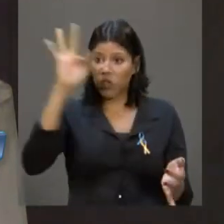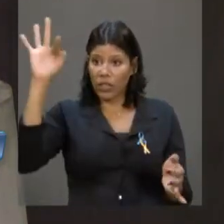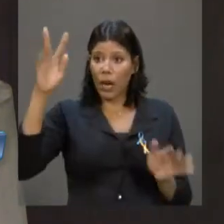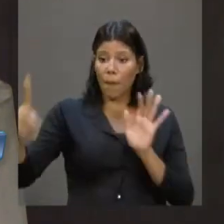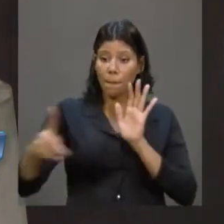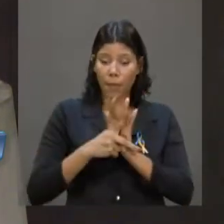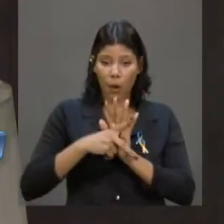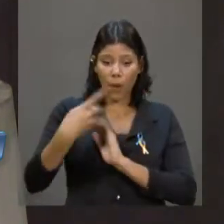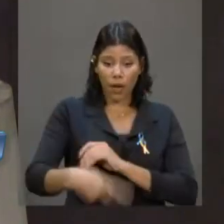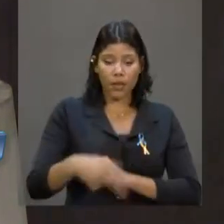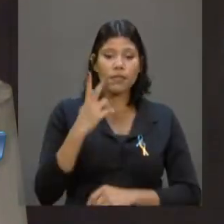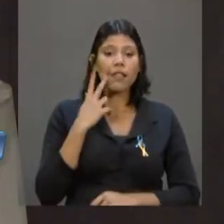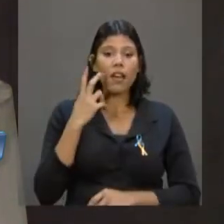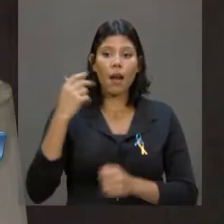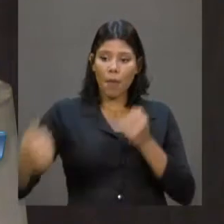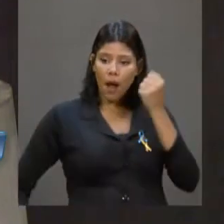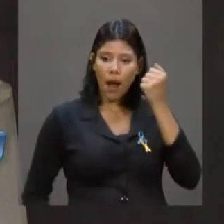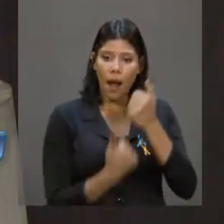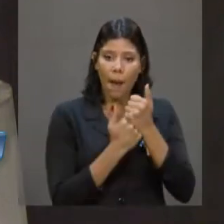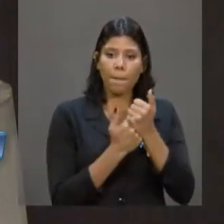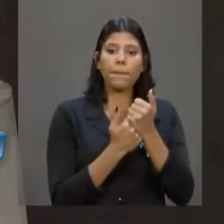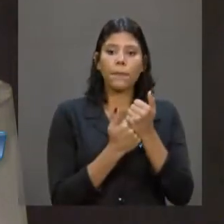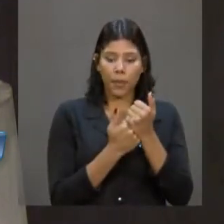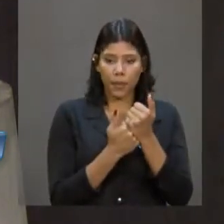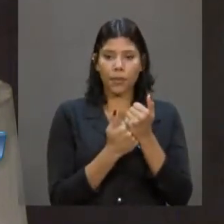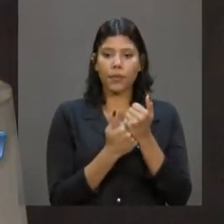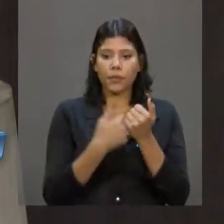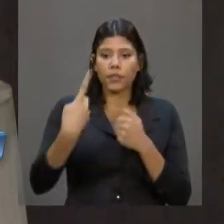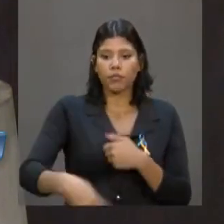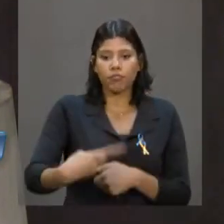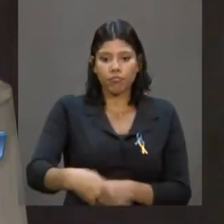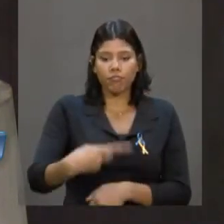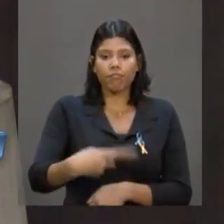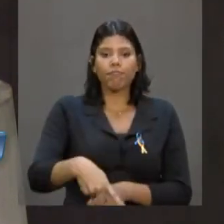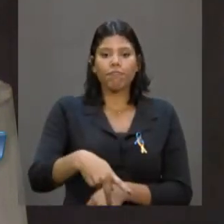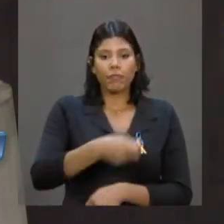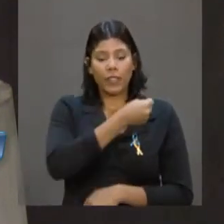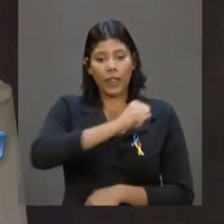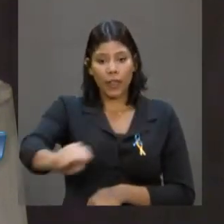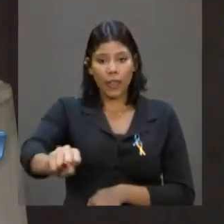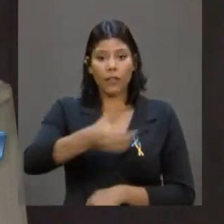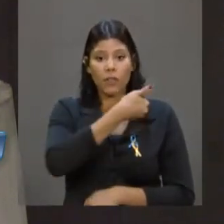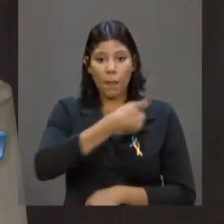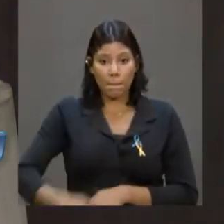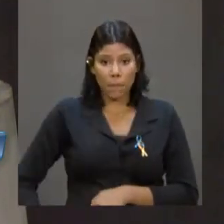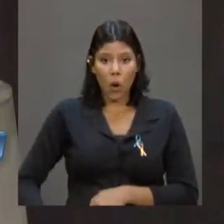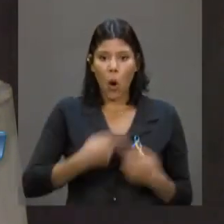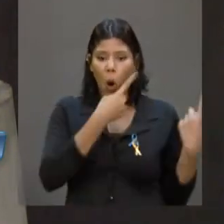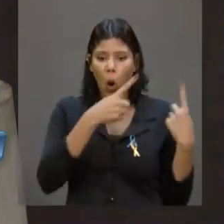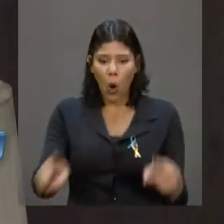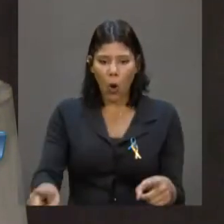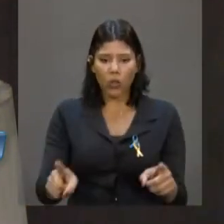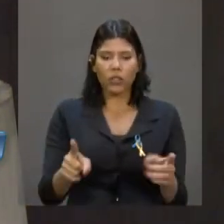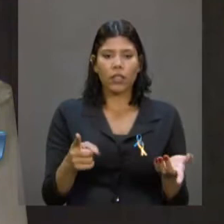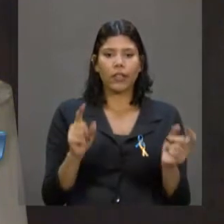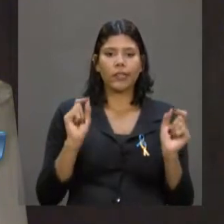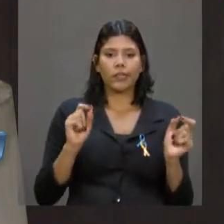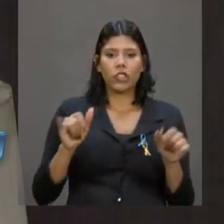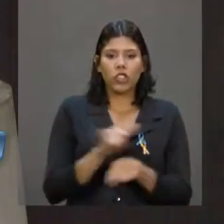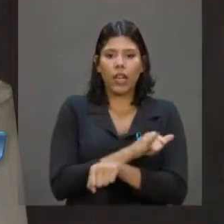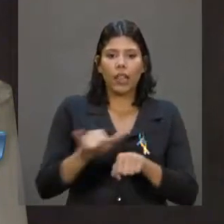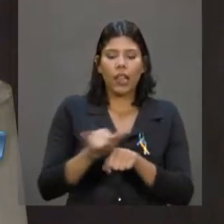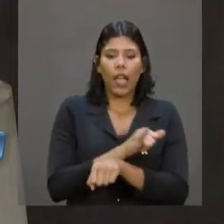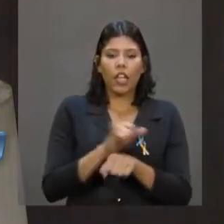batalha em defesa do patrimônio público brasileiro contra essa agenda entreguista de